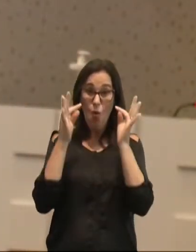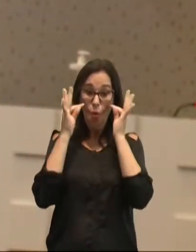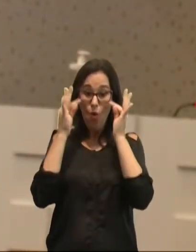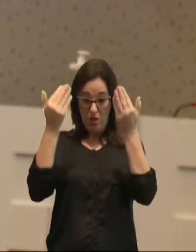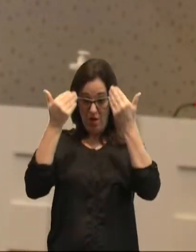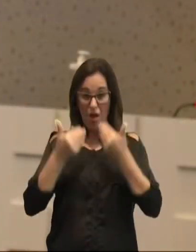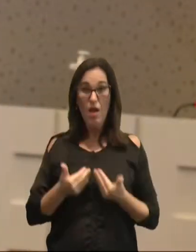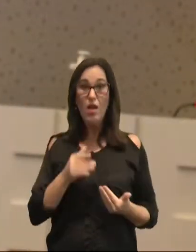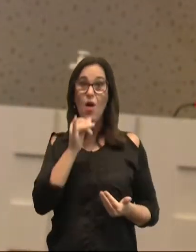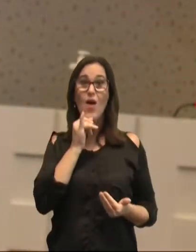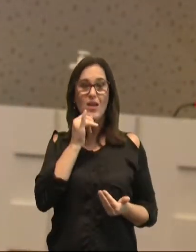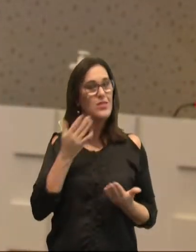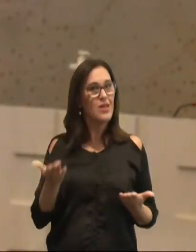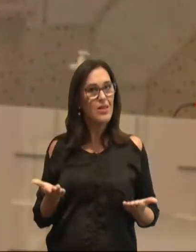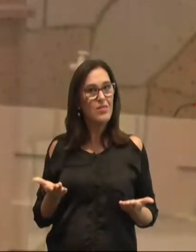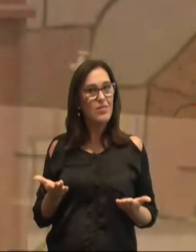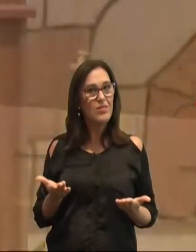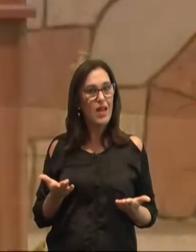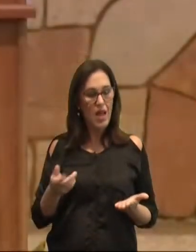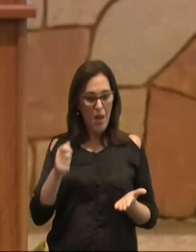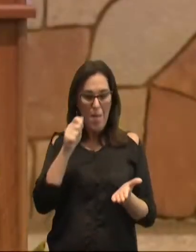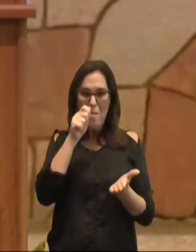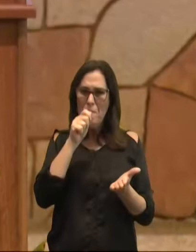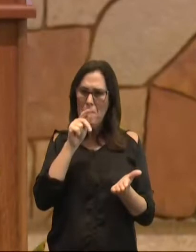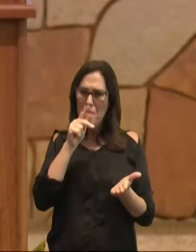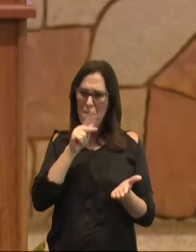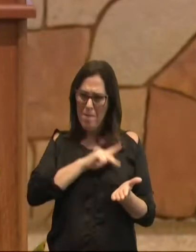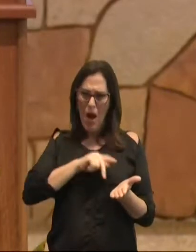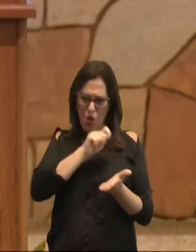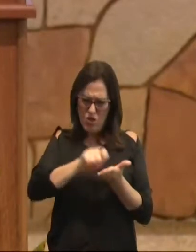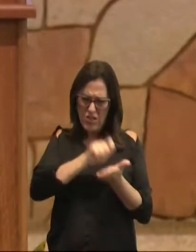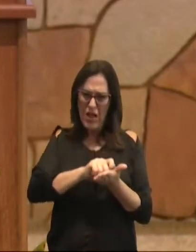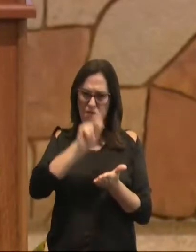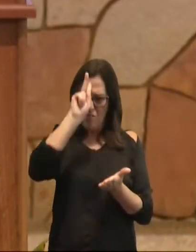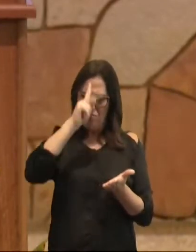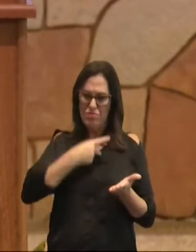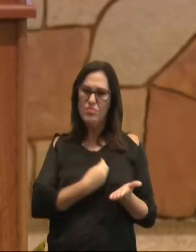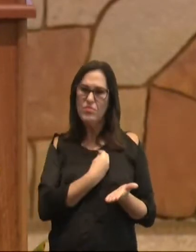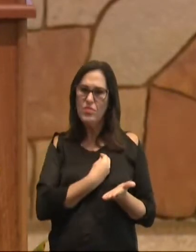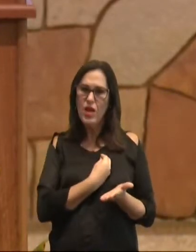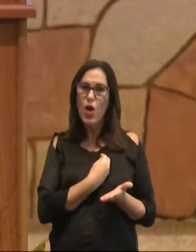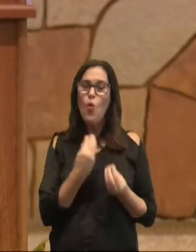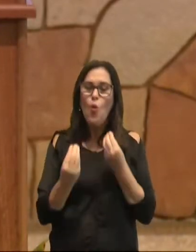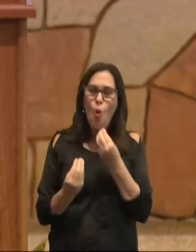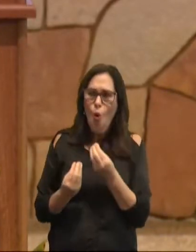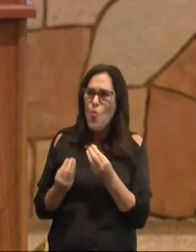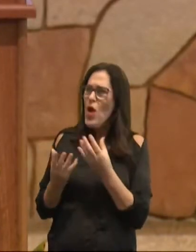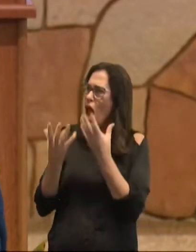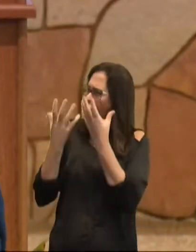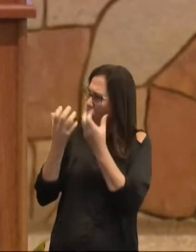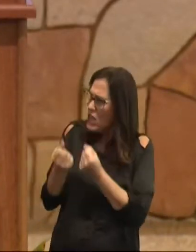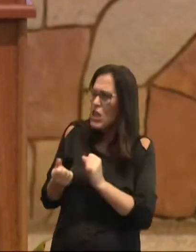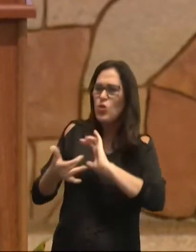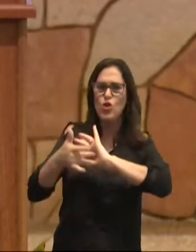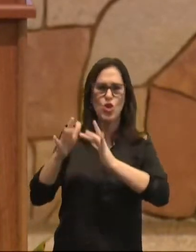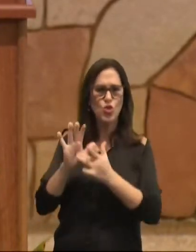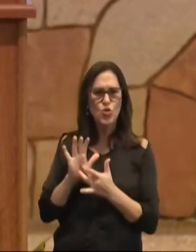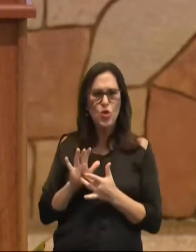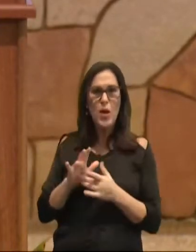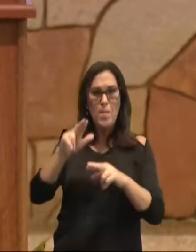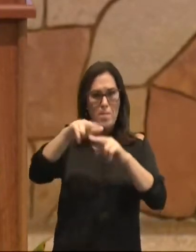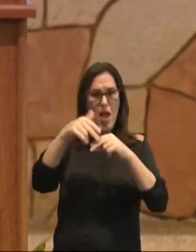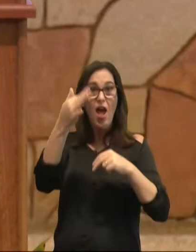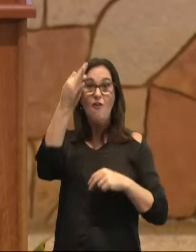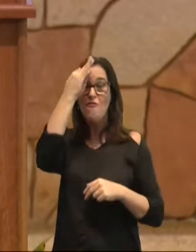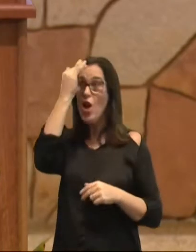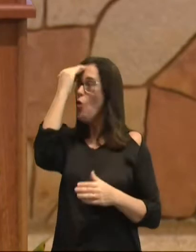são capítulos autobiográficos, Paulo fala de como ele mesmo chegou ao Evangelho, de como ele mesmo pela fé,